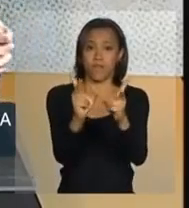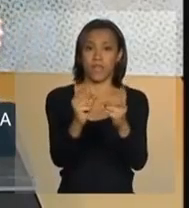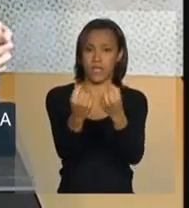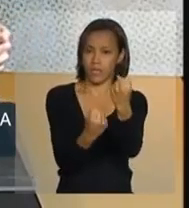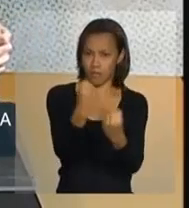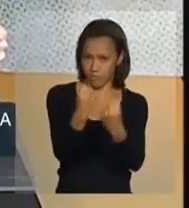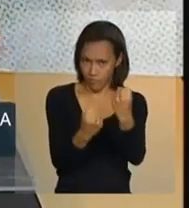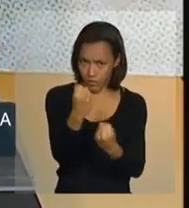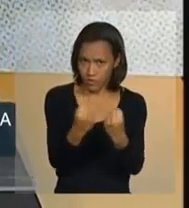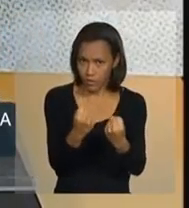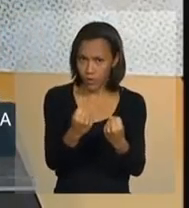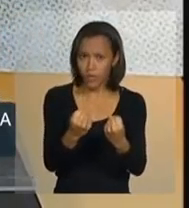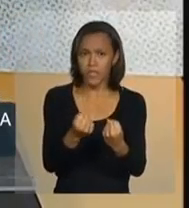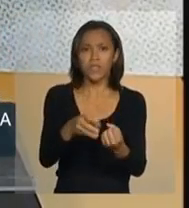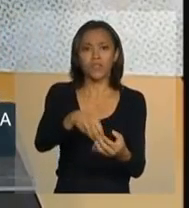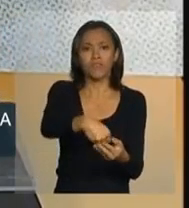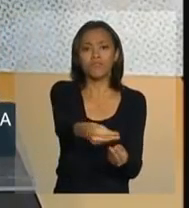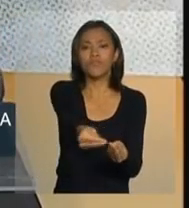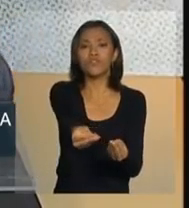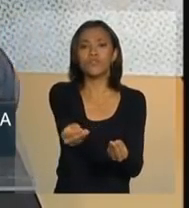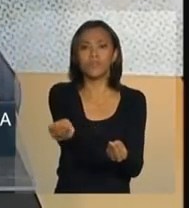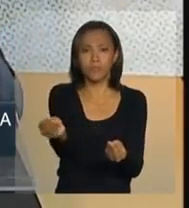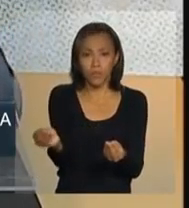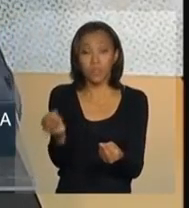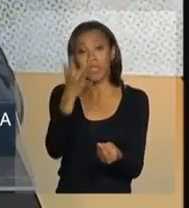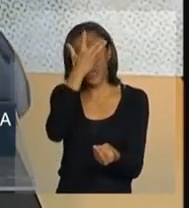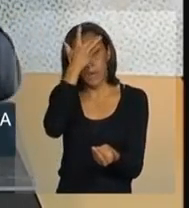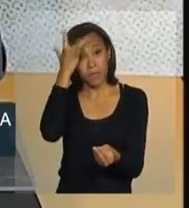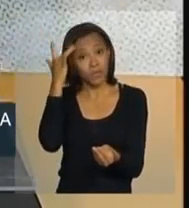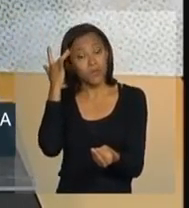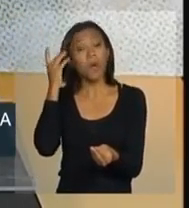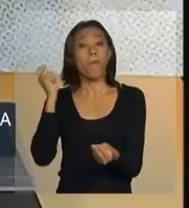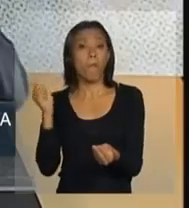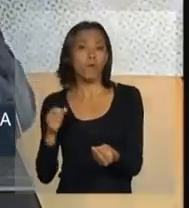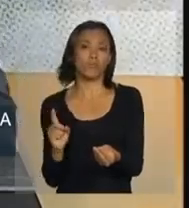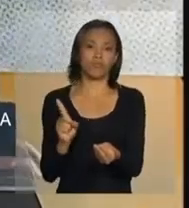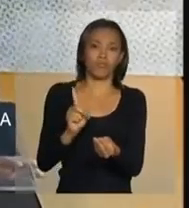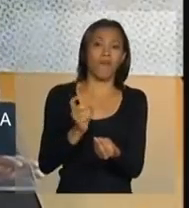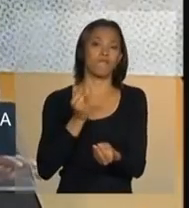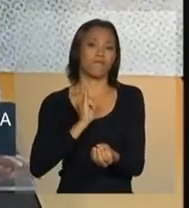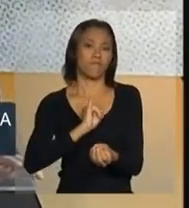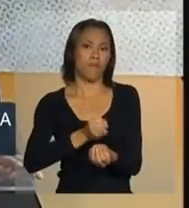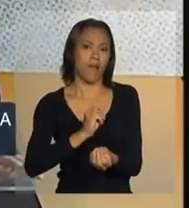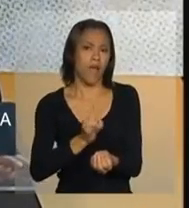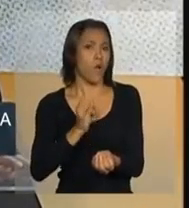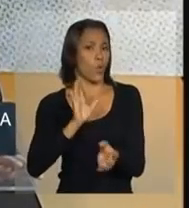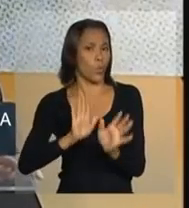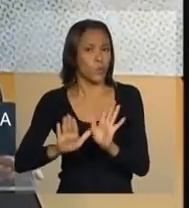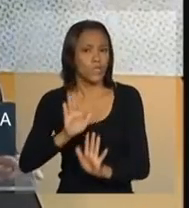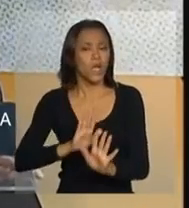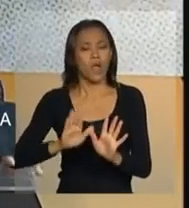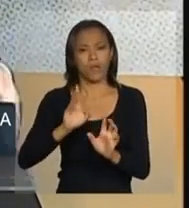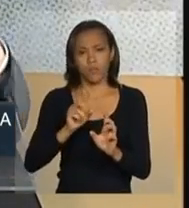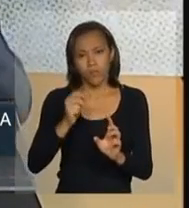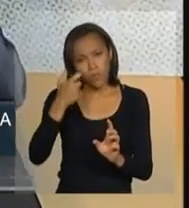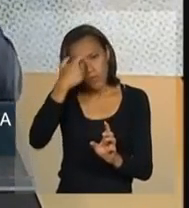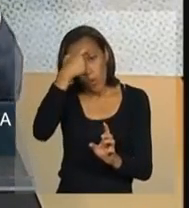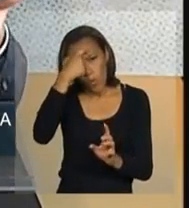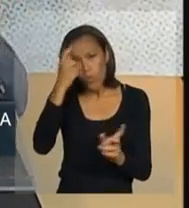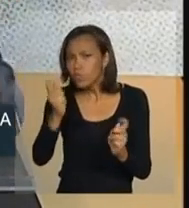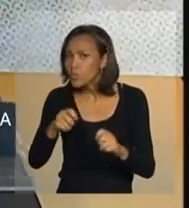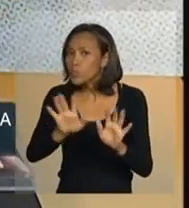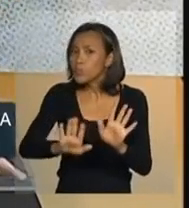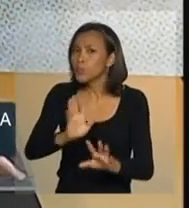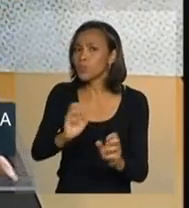distribuída e que o consultor técnico possa também falar sobre a consciência no trânsito. Isso nós